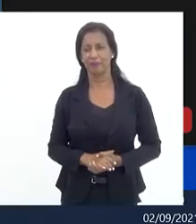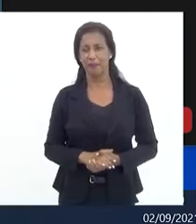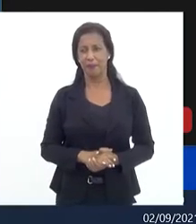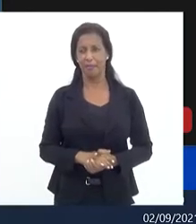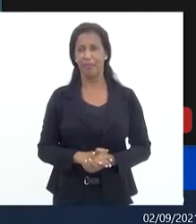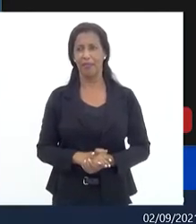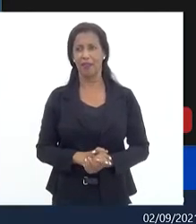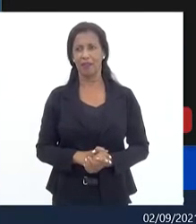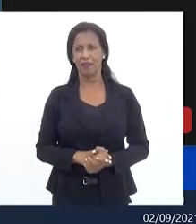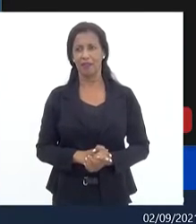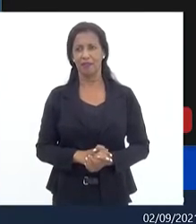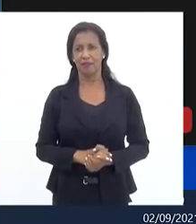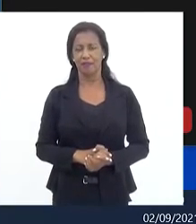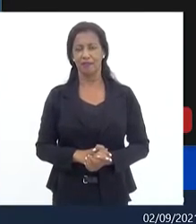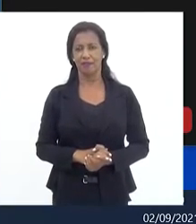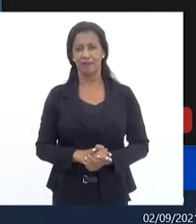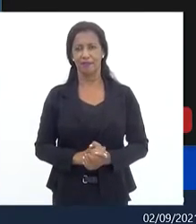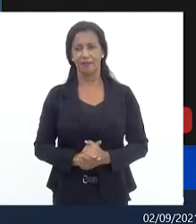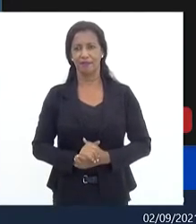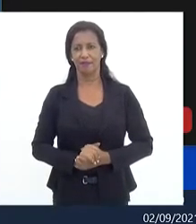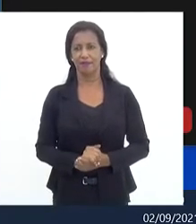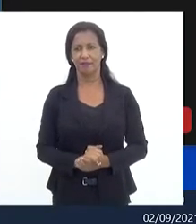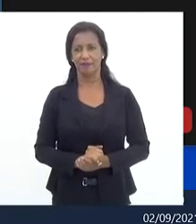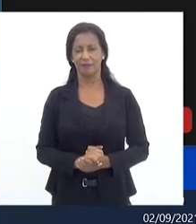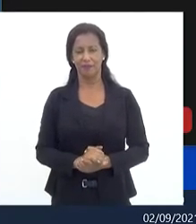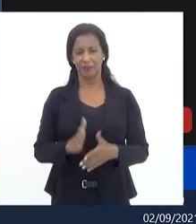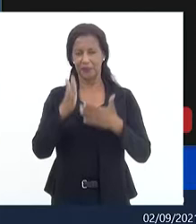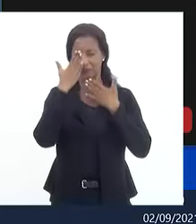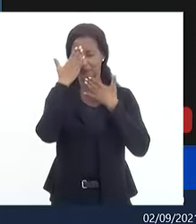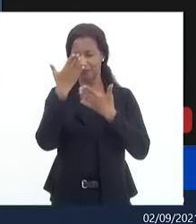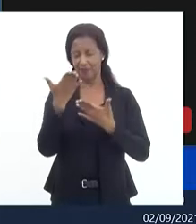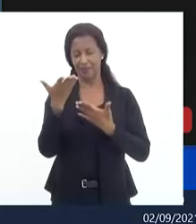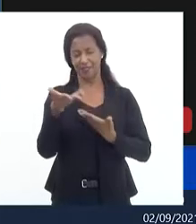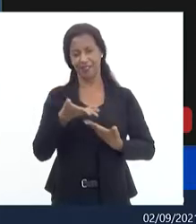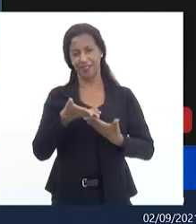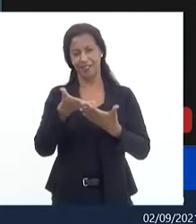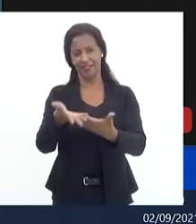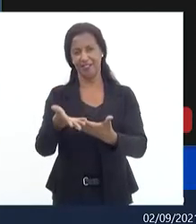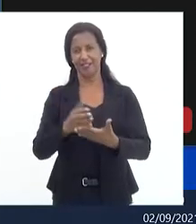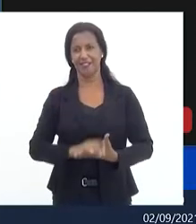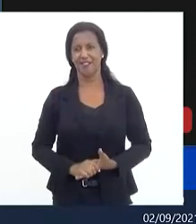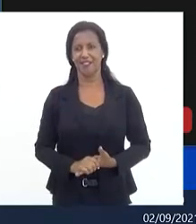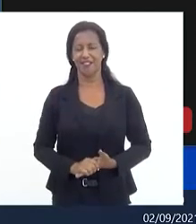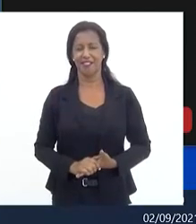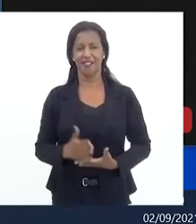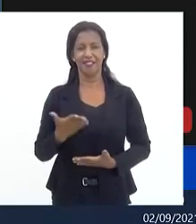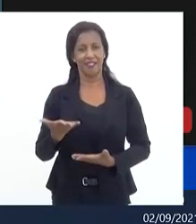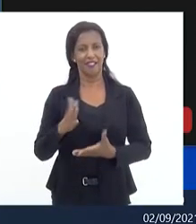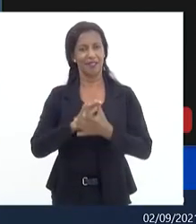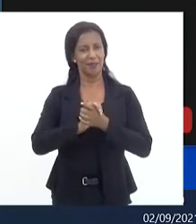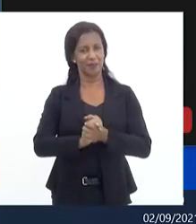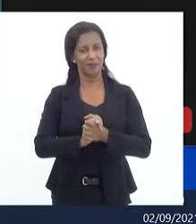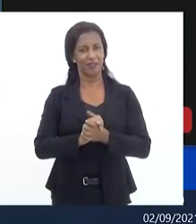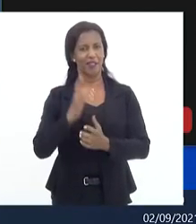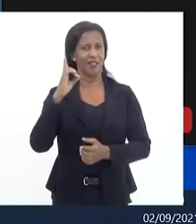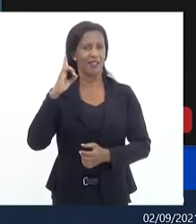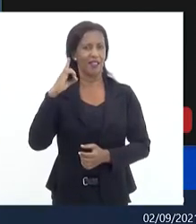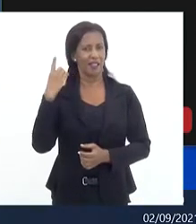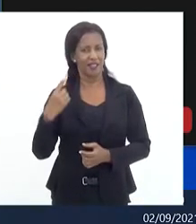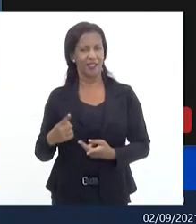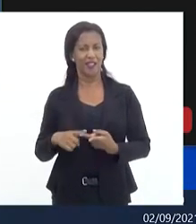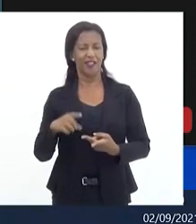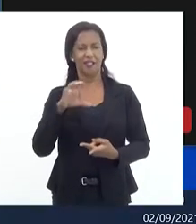pelo convite queria saudar o deputado de Dani Monteiro delegado Carlos